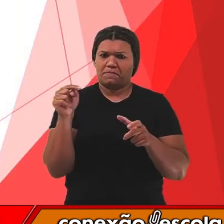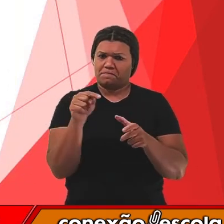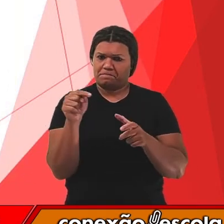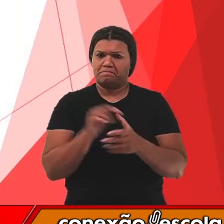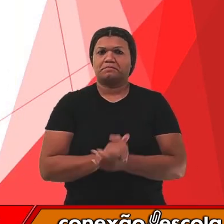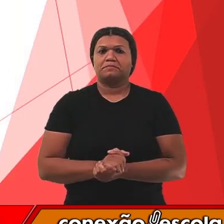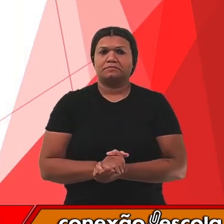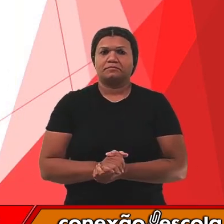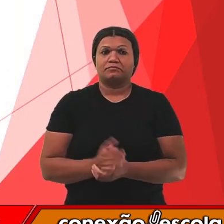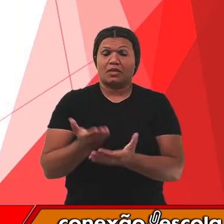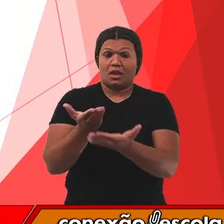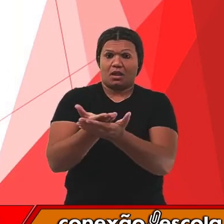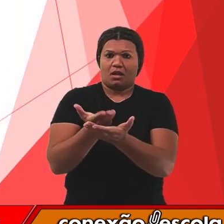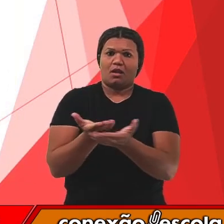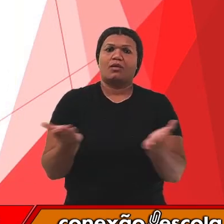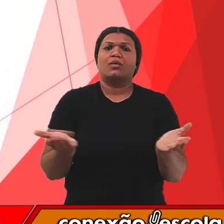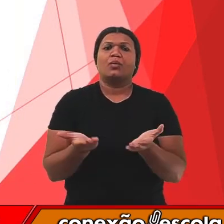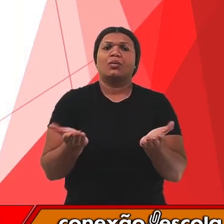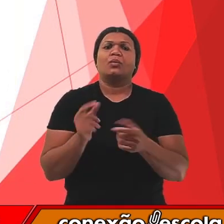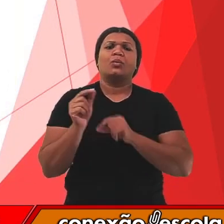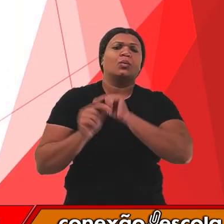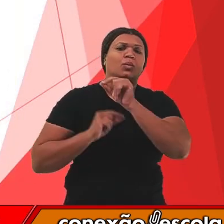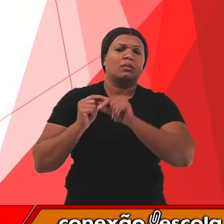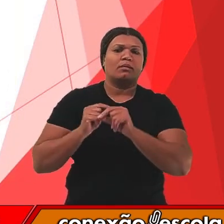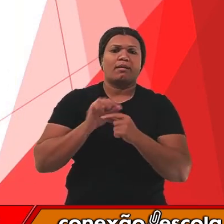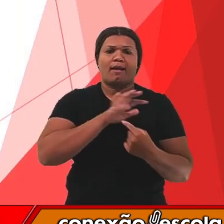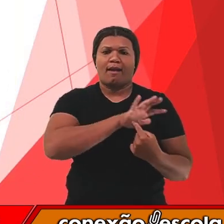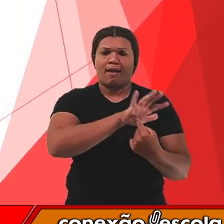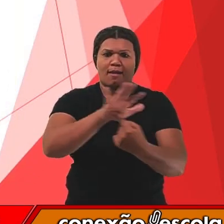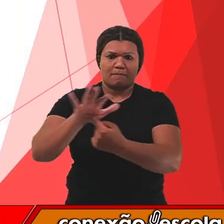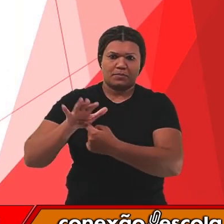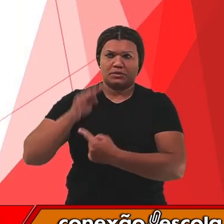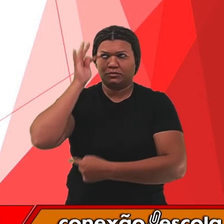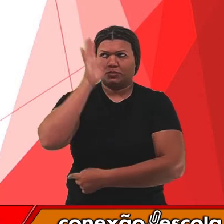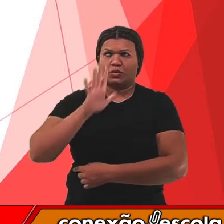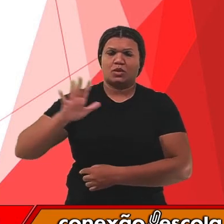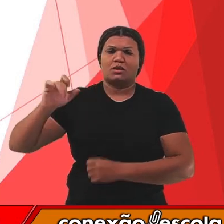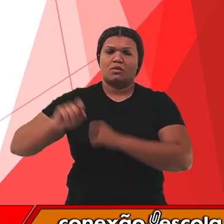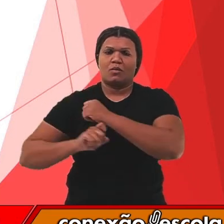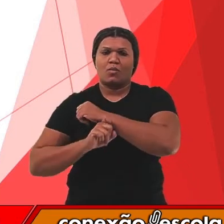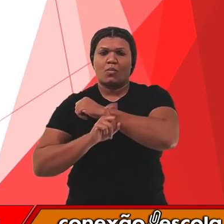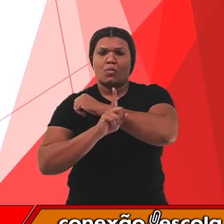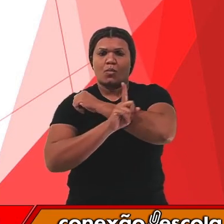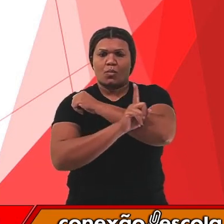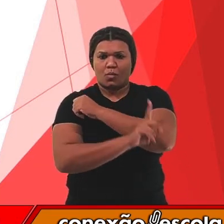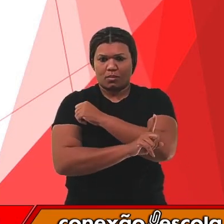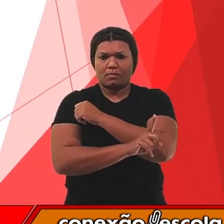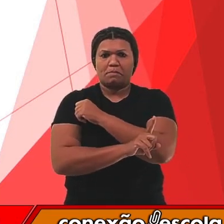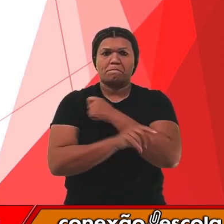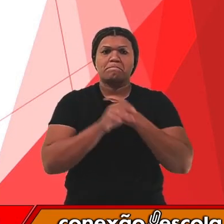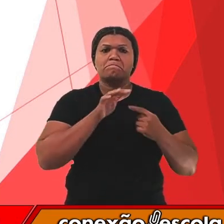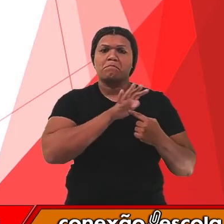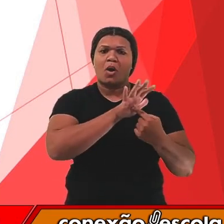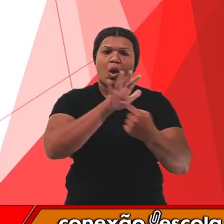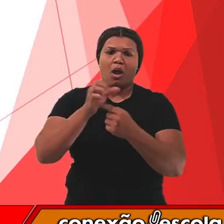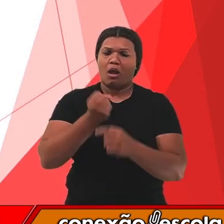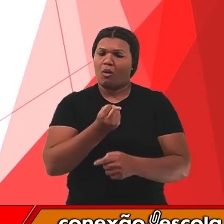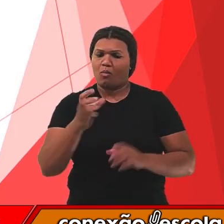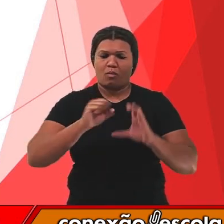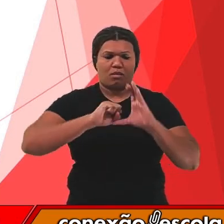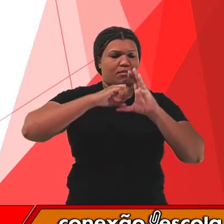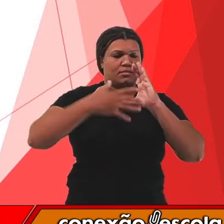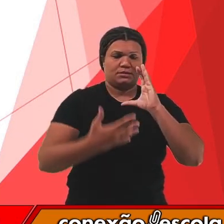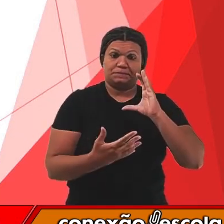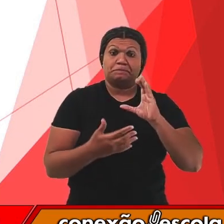Na aula de hoje, então, foi apresentada a Teoria da Evolução e disposto a algumas de suas características. Foi